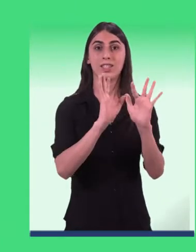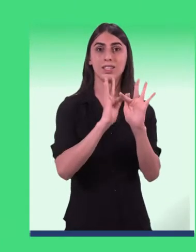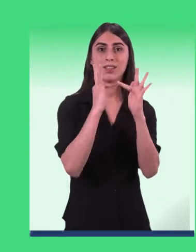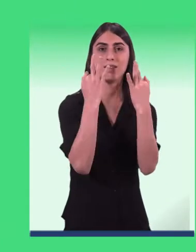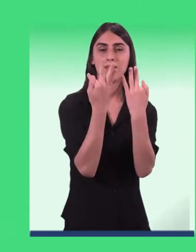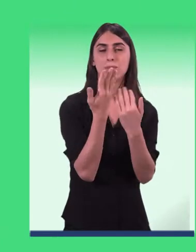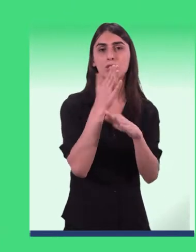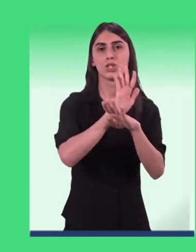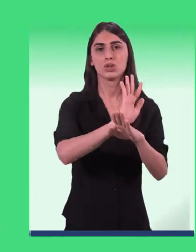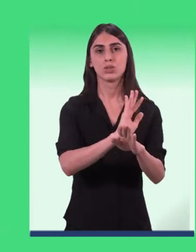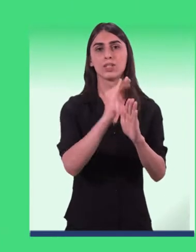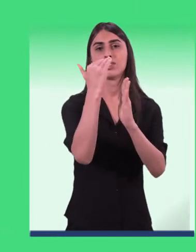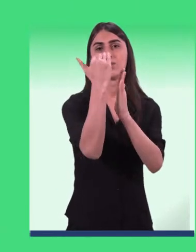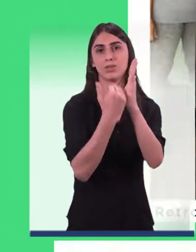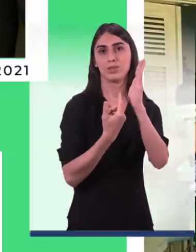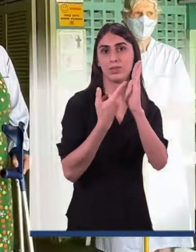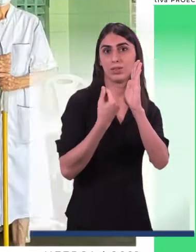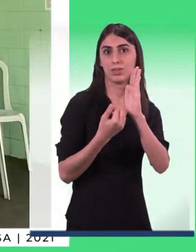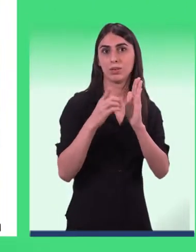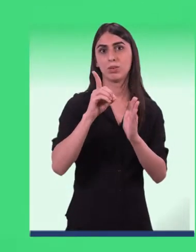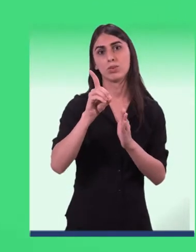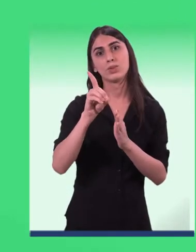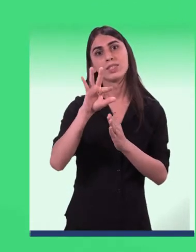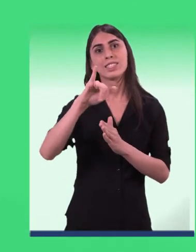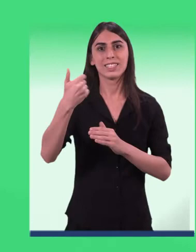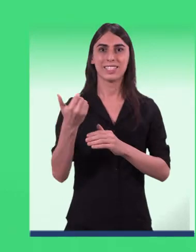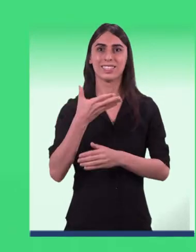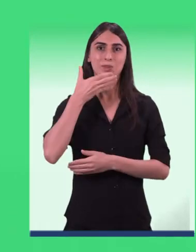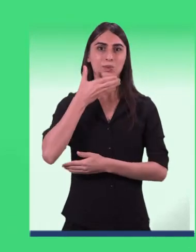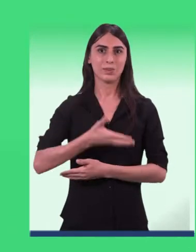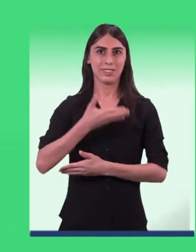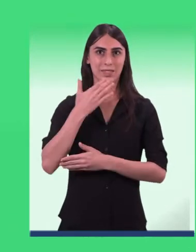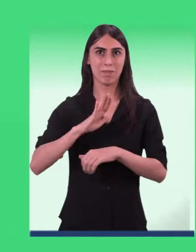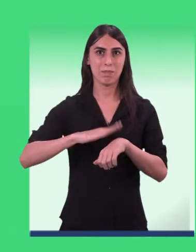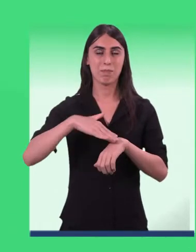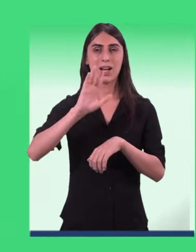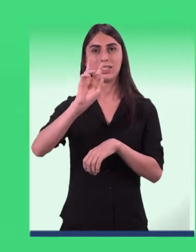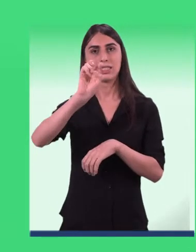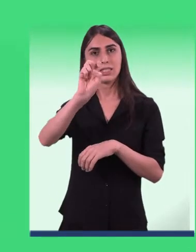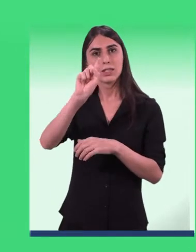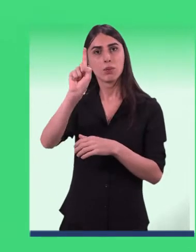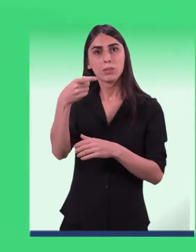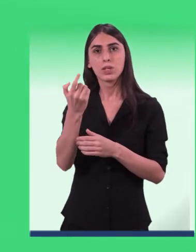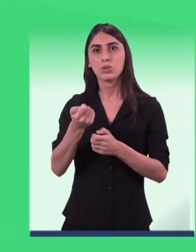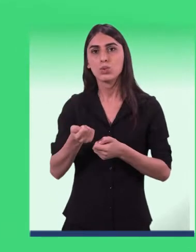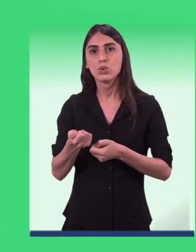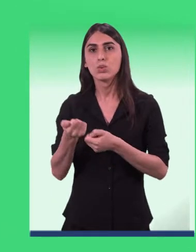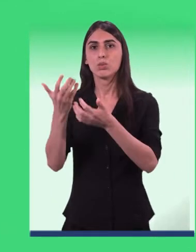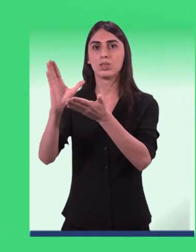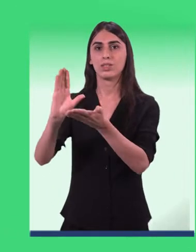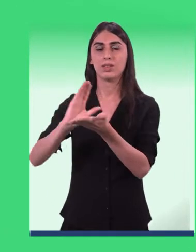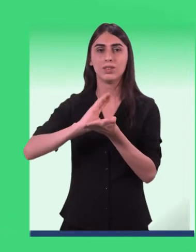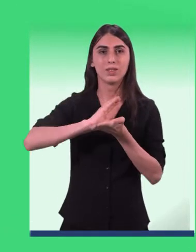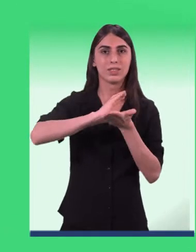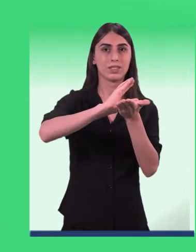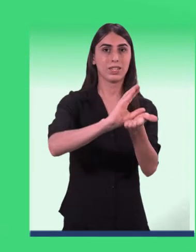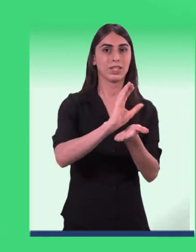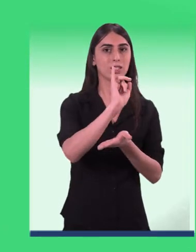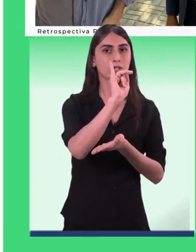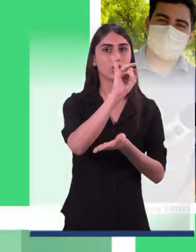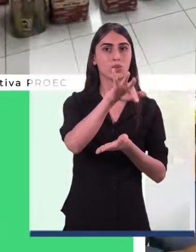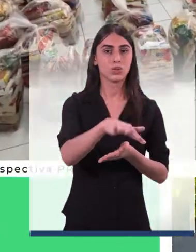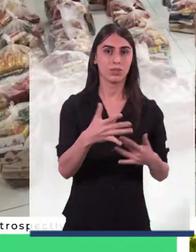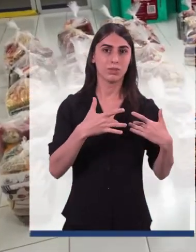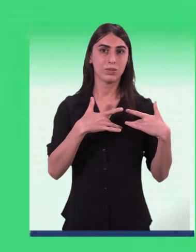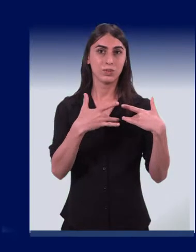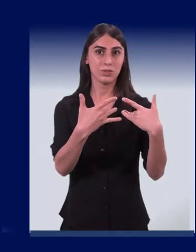vulnerabilidade social ter o alimento na mesa para a ceia de Natal. Foram mais de 5 mil doações entregues às instituições